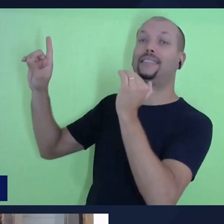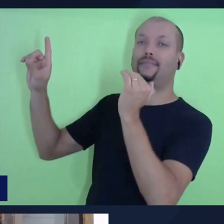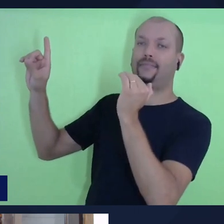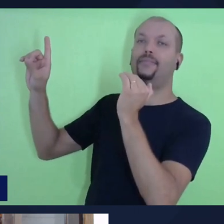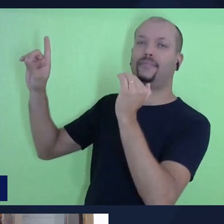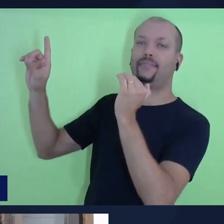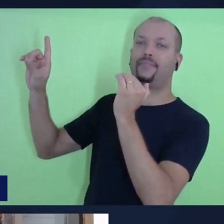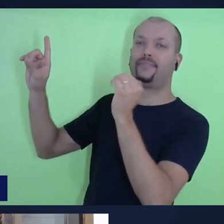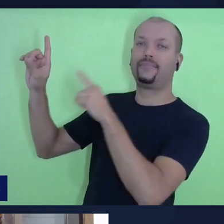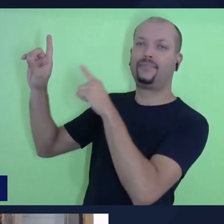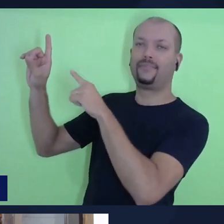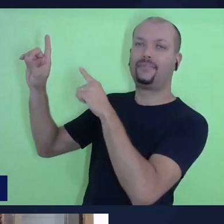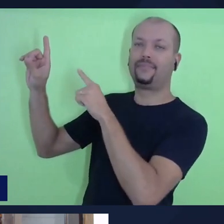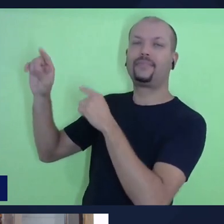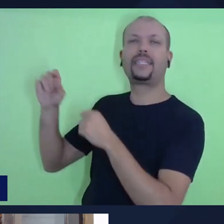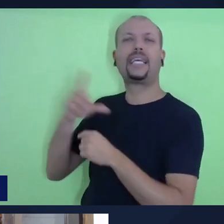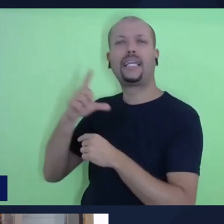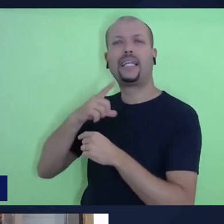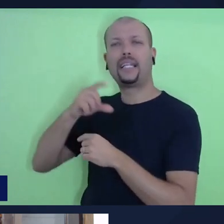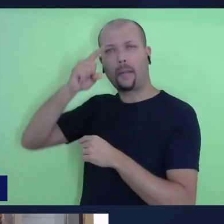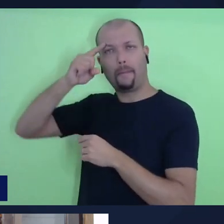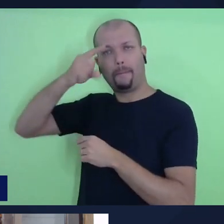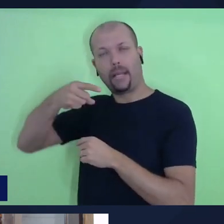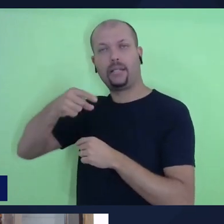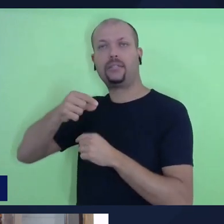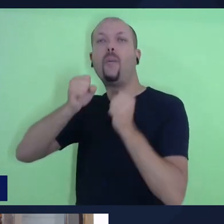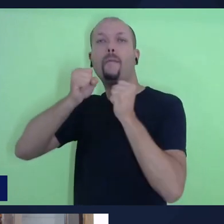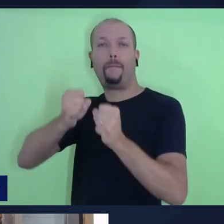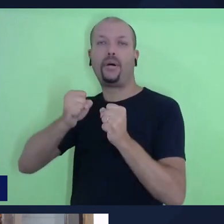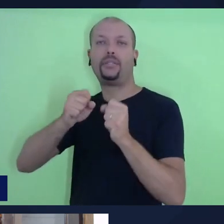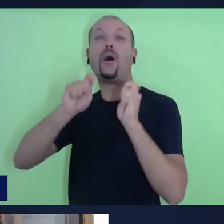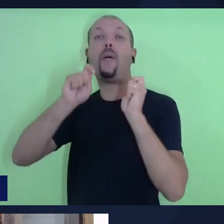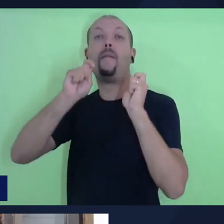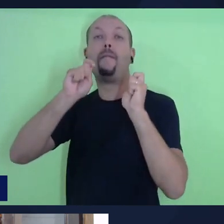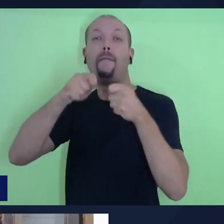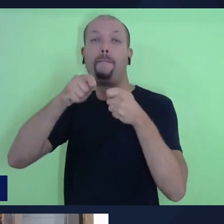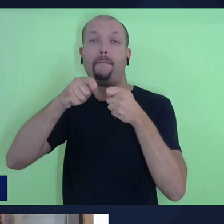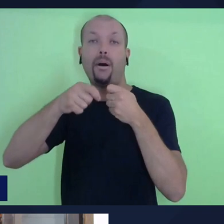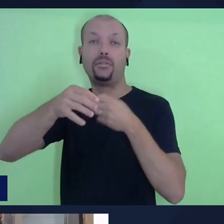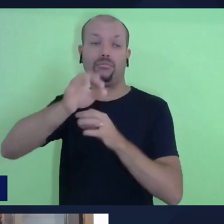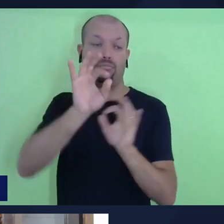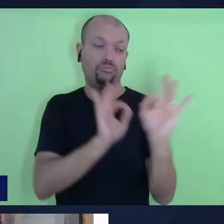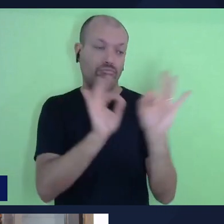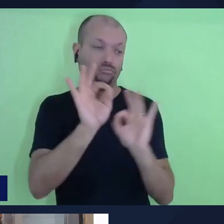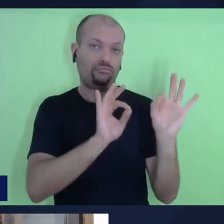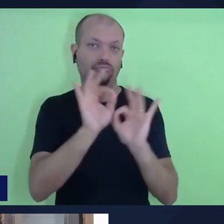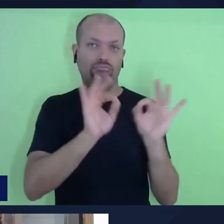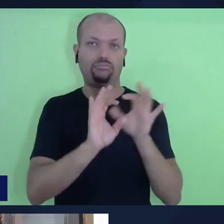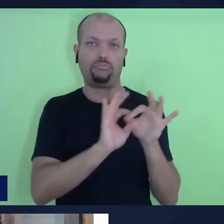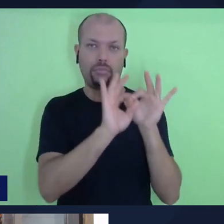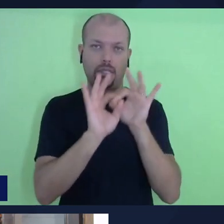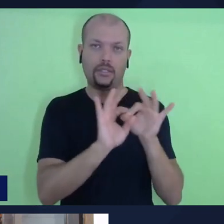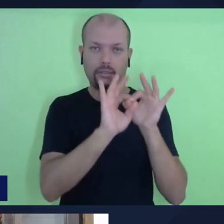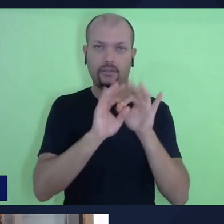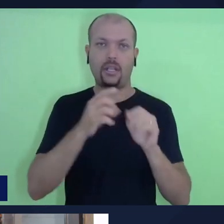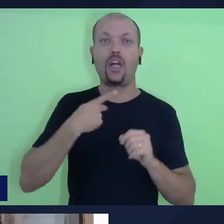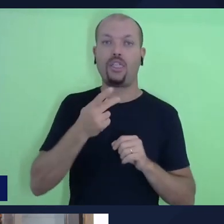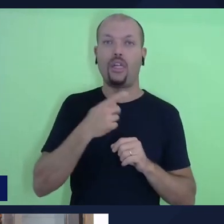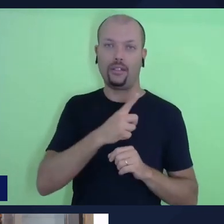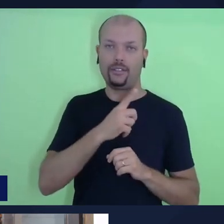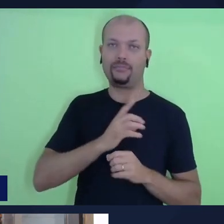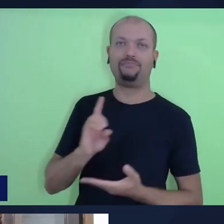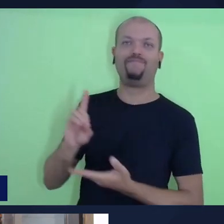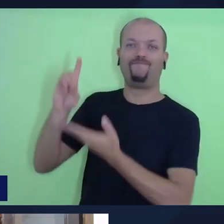aquele que tem autoridade e poder para estabelecer a aliança, não é verdade? E nós temos um Deus